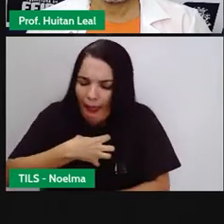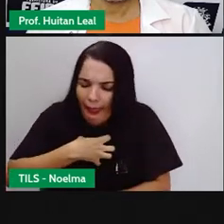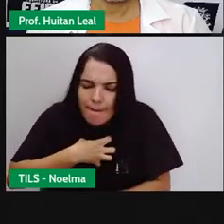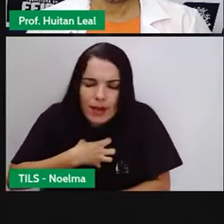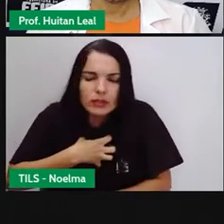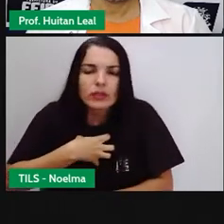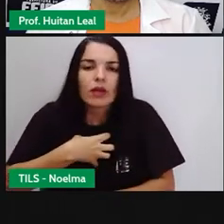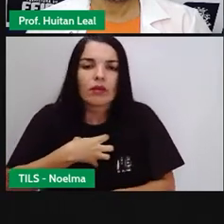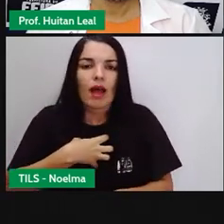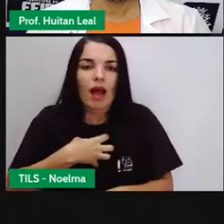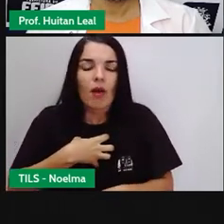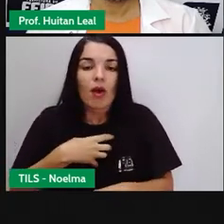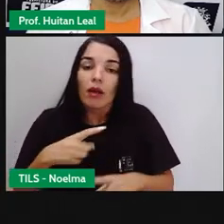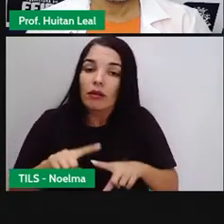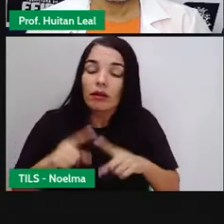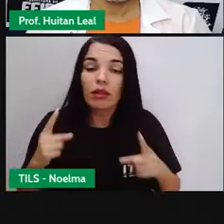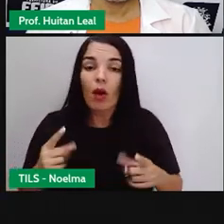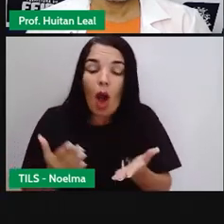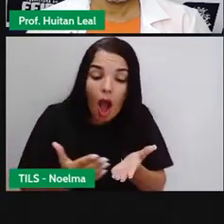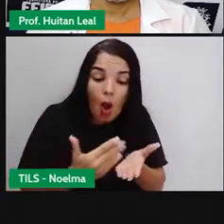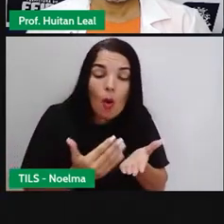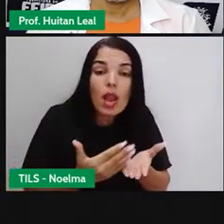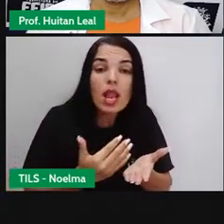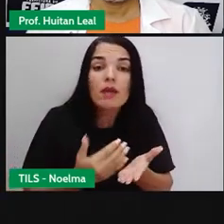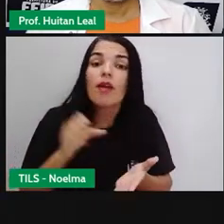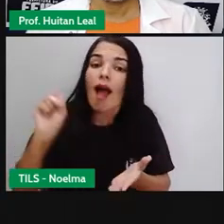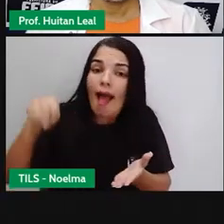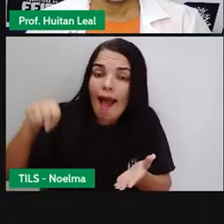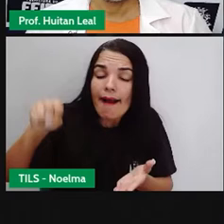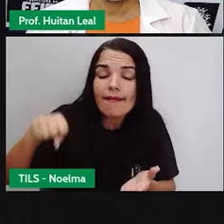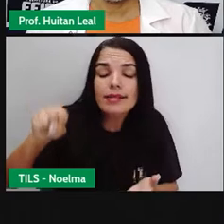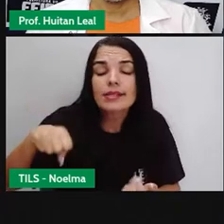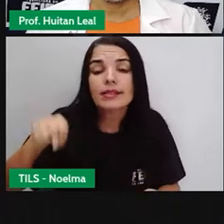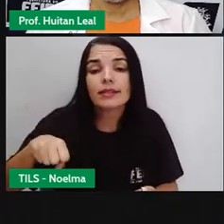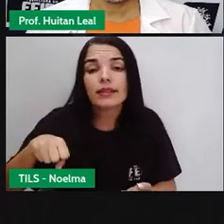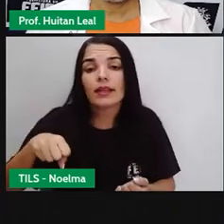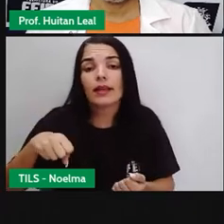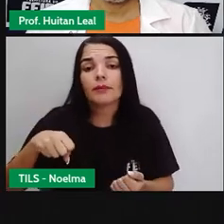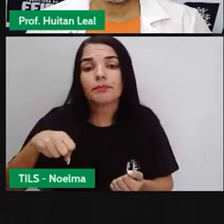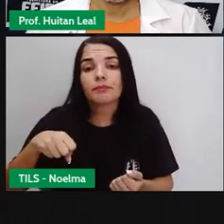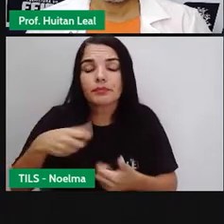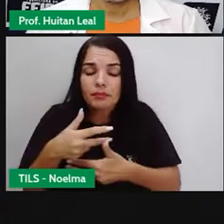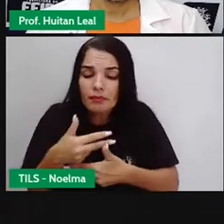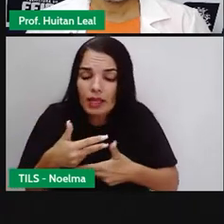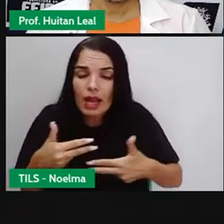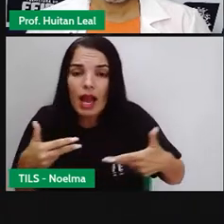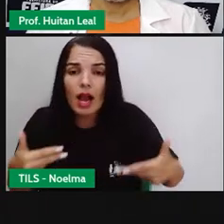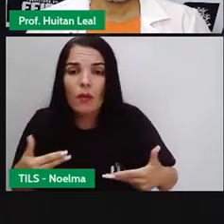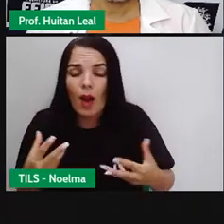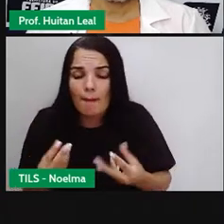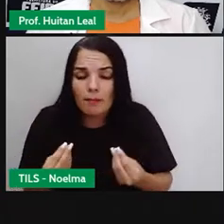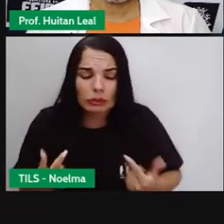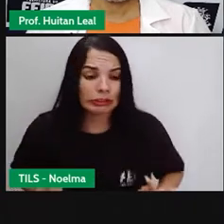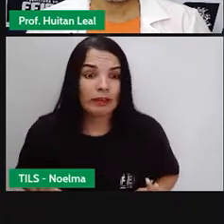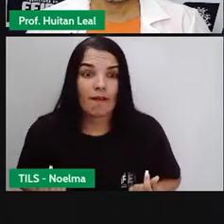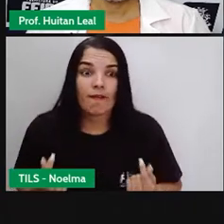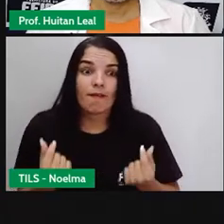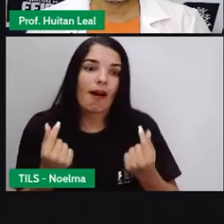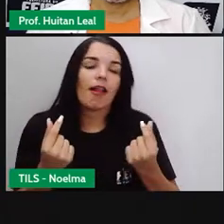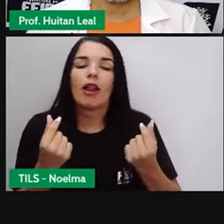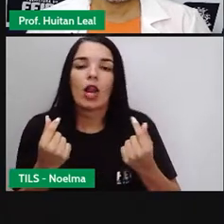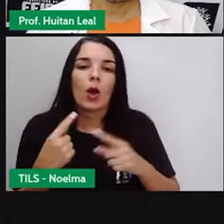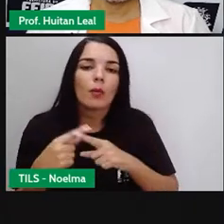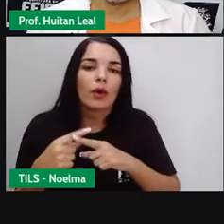Então, o livro, ele é um objeto de muito valor para o